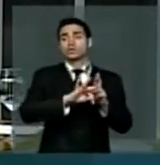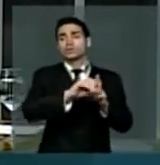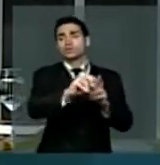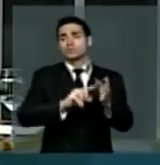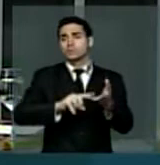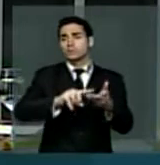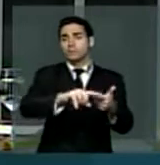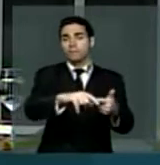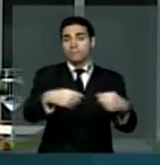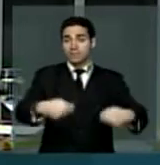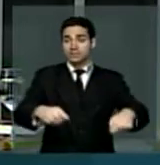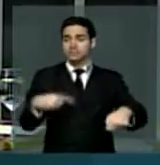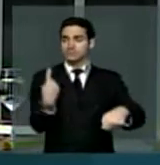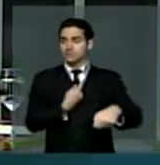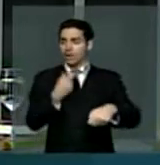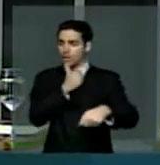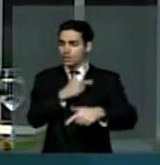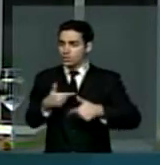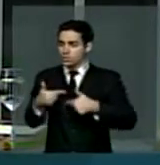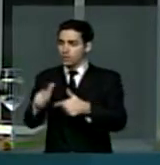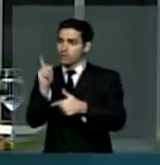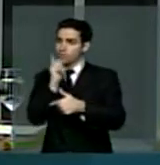demandas. E eu